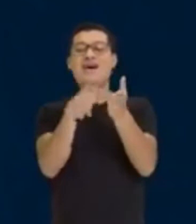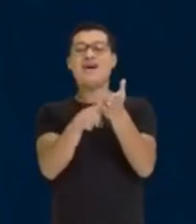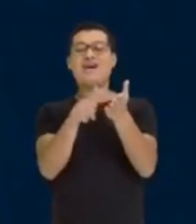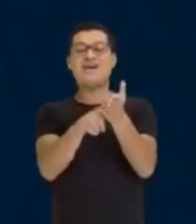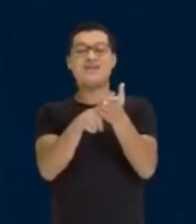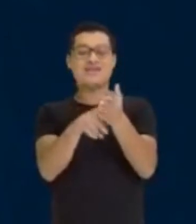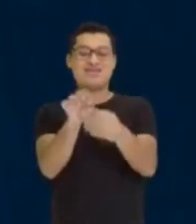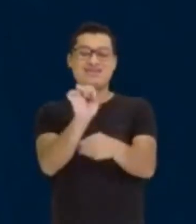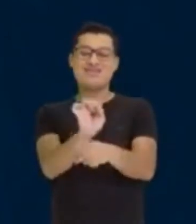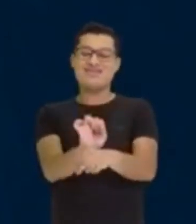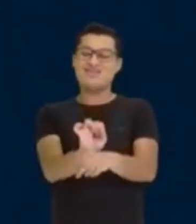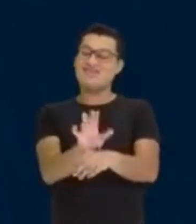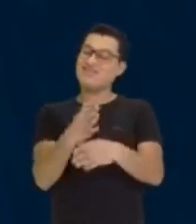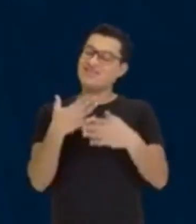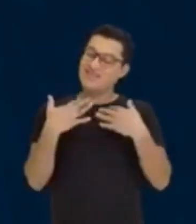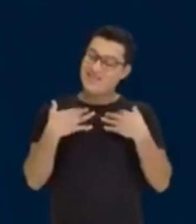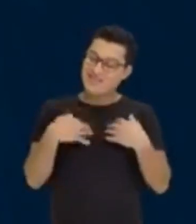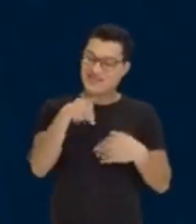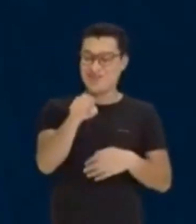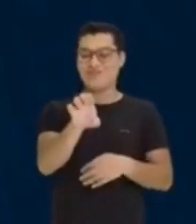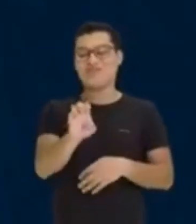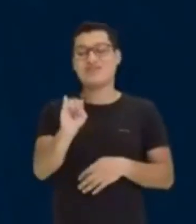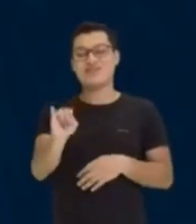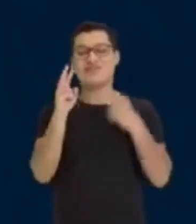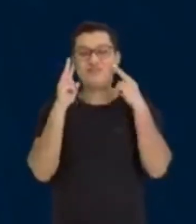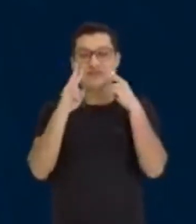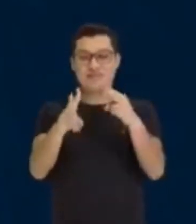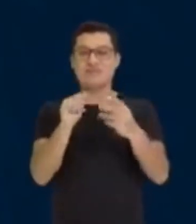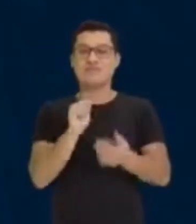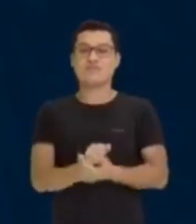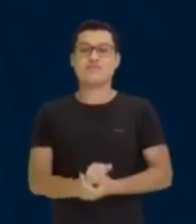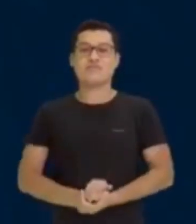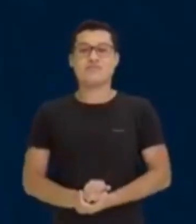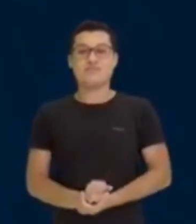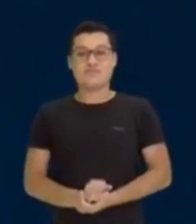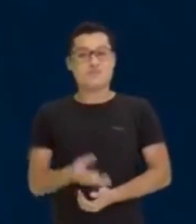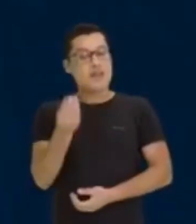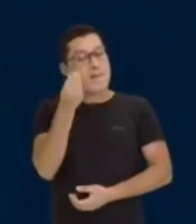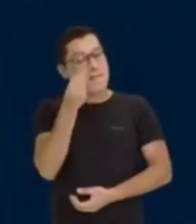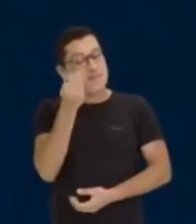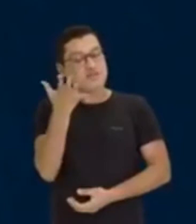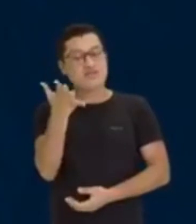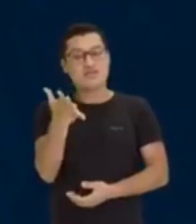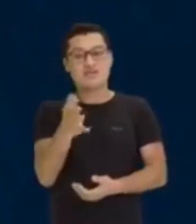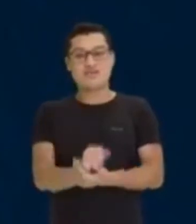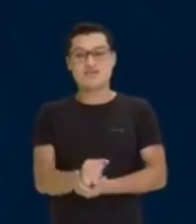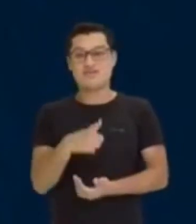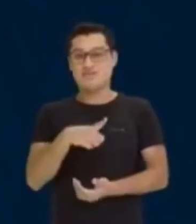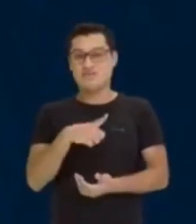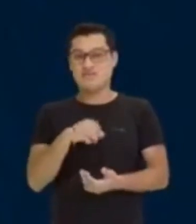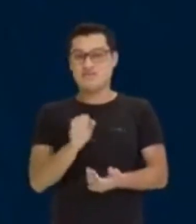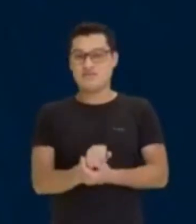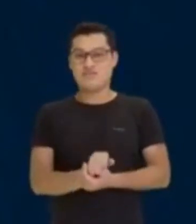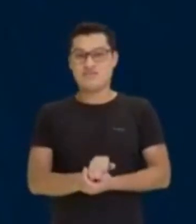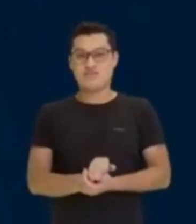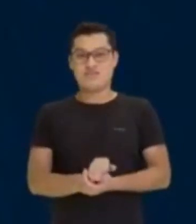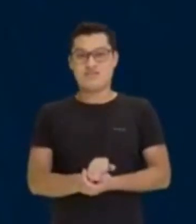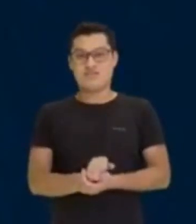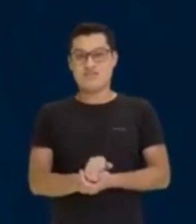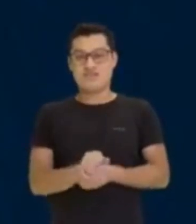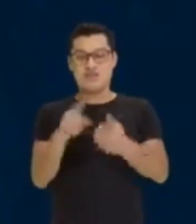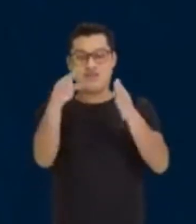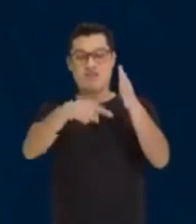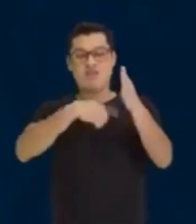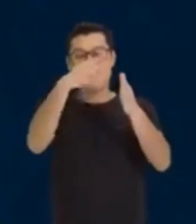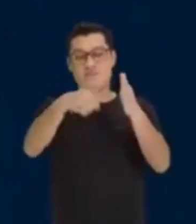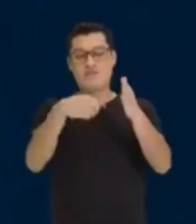parou para mim, produção. Olha só. Olha só. Presta atenção aqui. Tu tens uma pequena bolinha. Uma bolinha aqui.